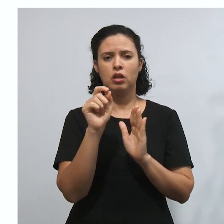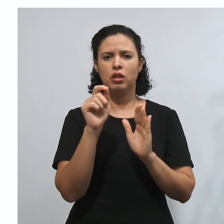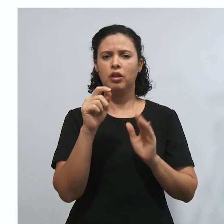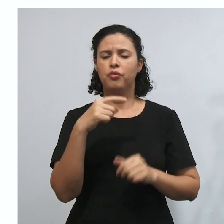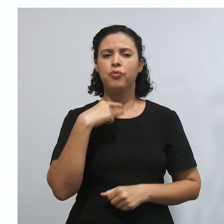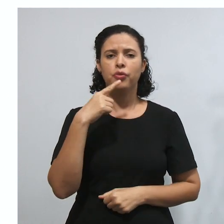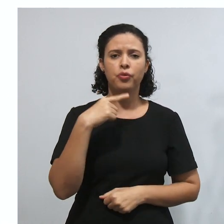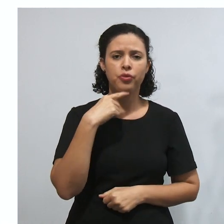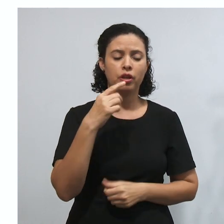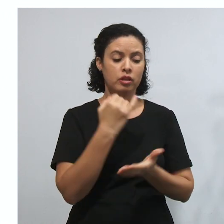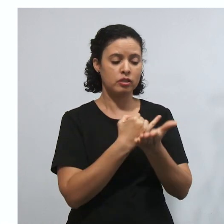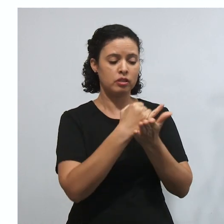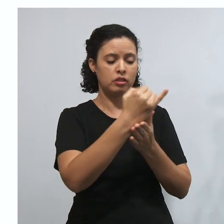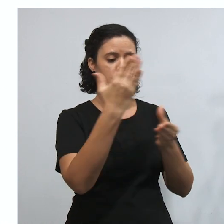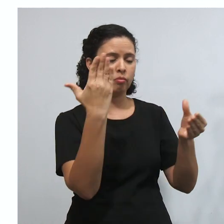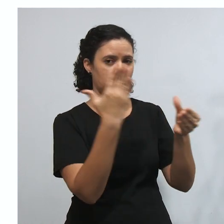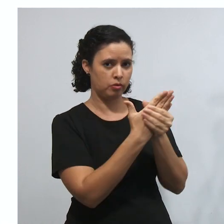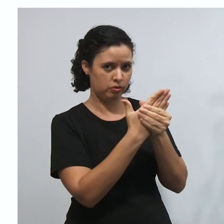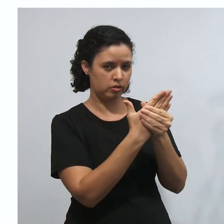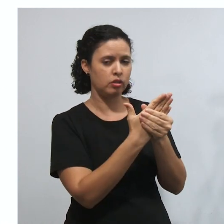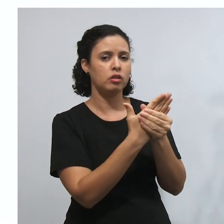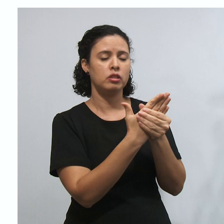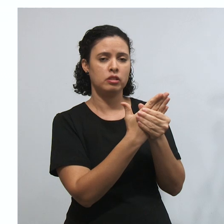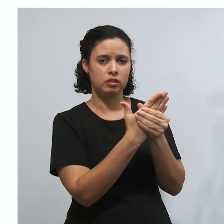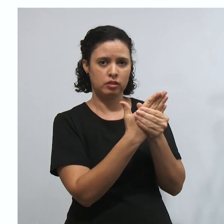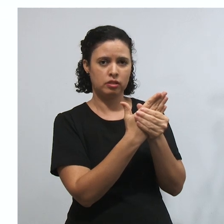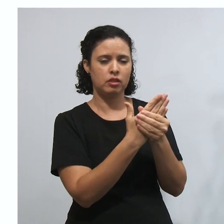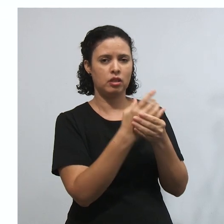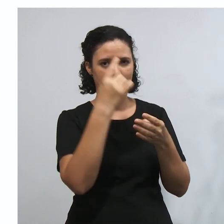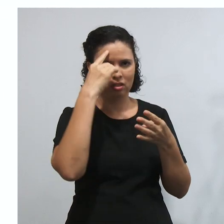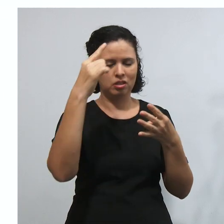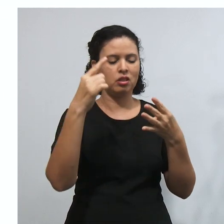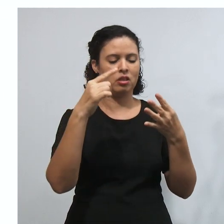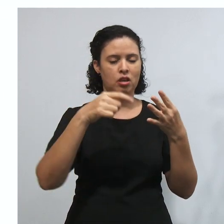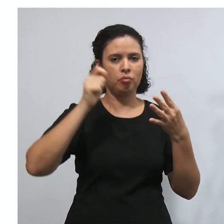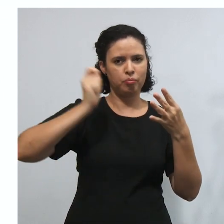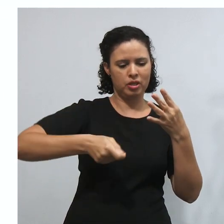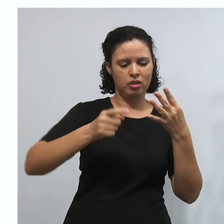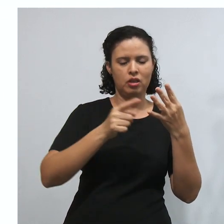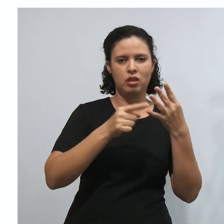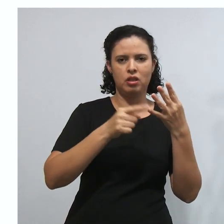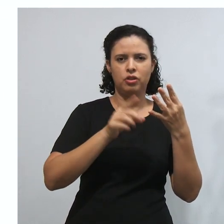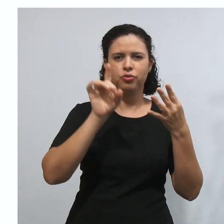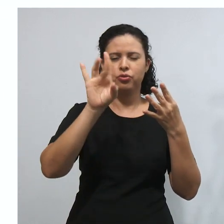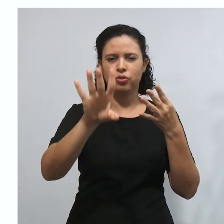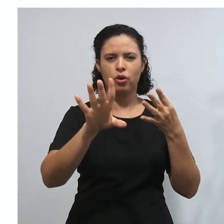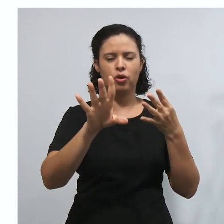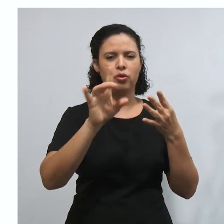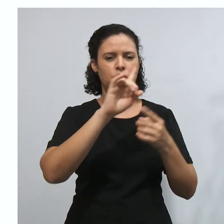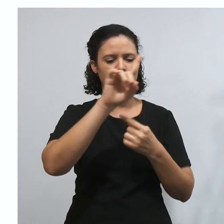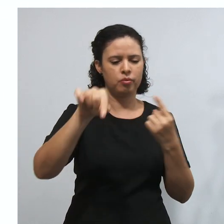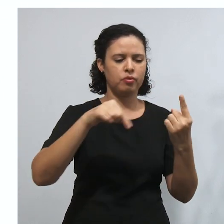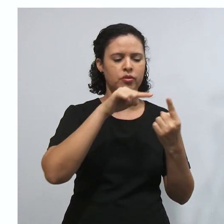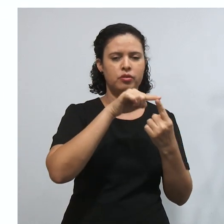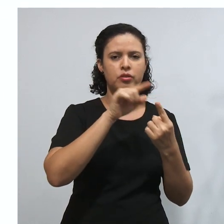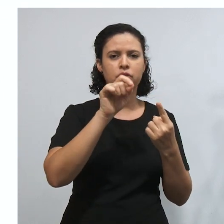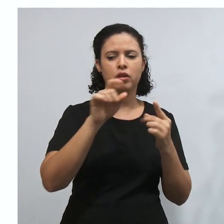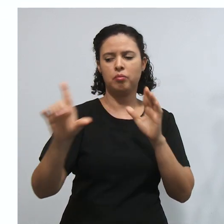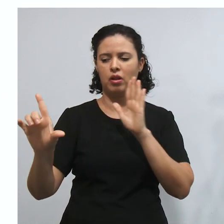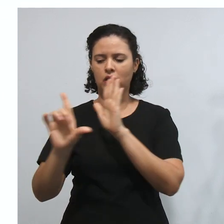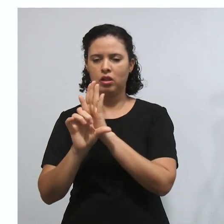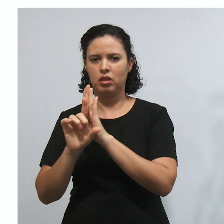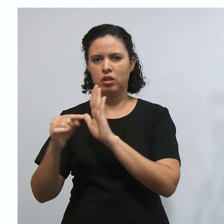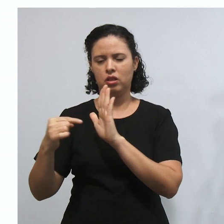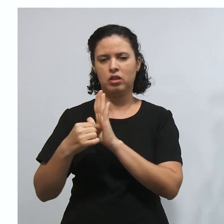processo perante um juiz de primeira instância, lá nas varas, né, com o único objetivo de declarar uma